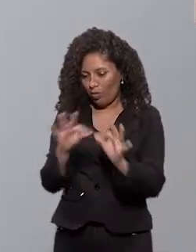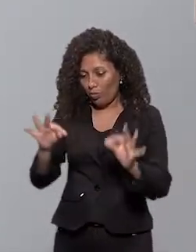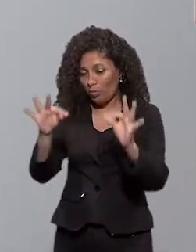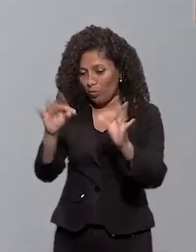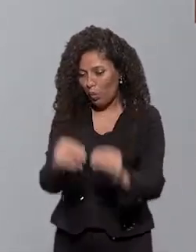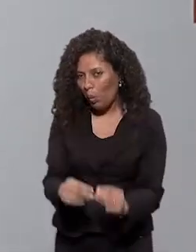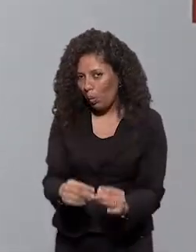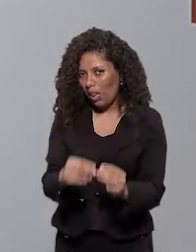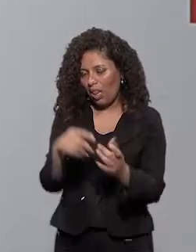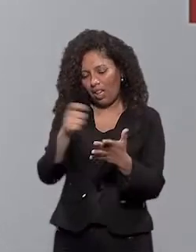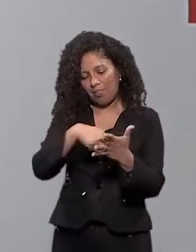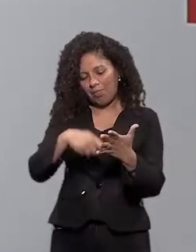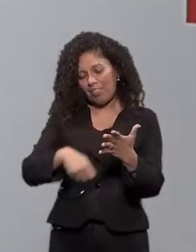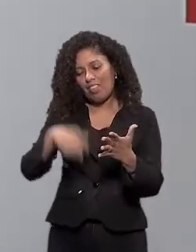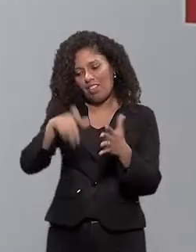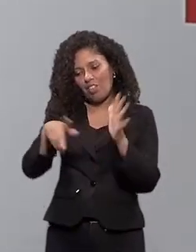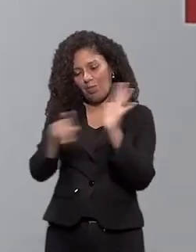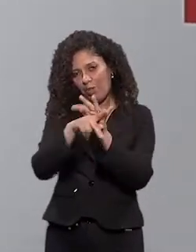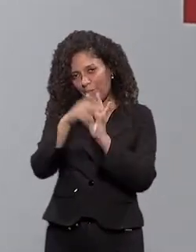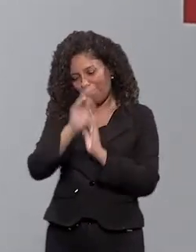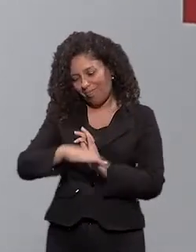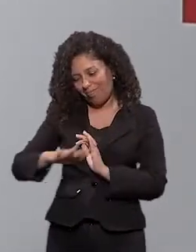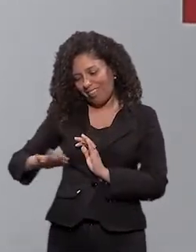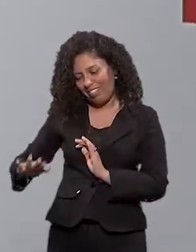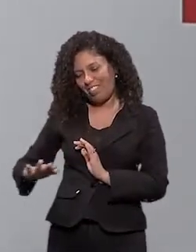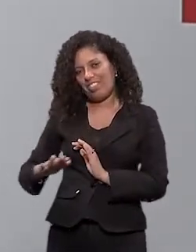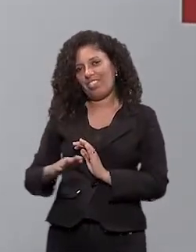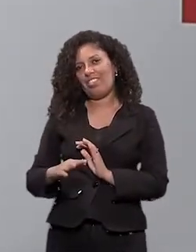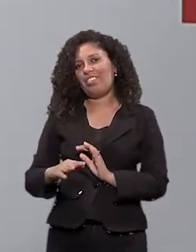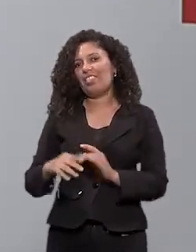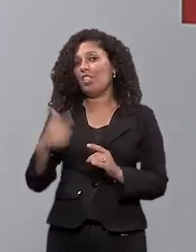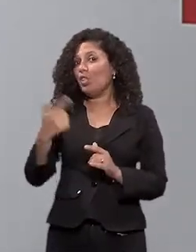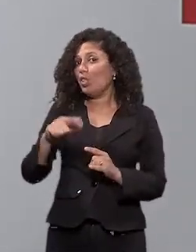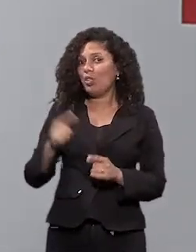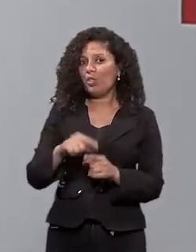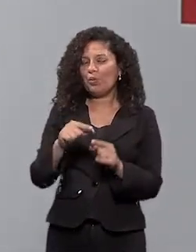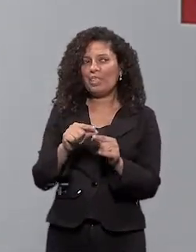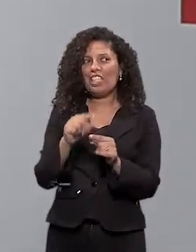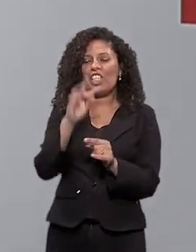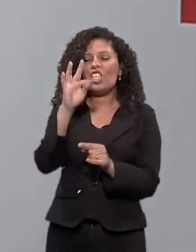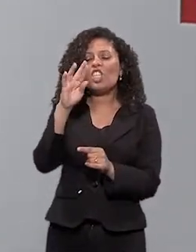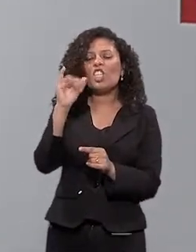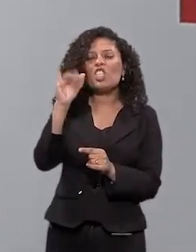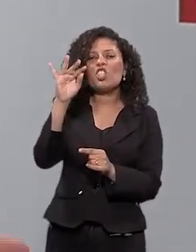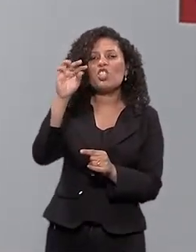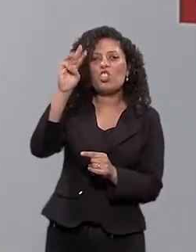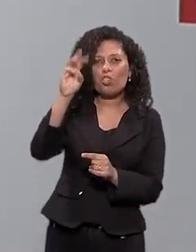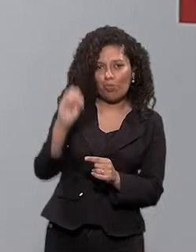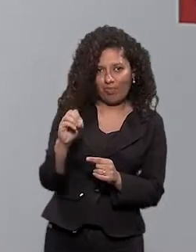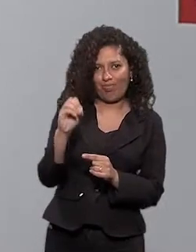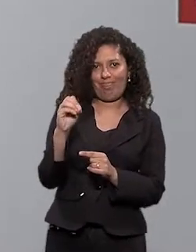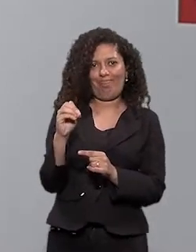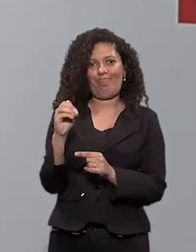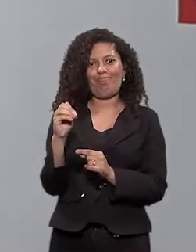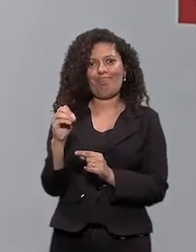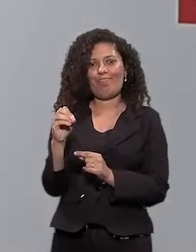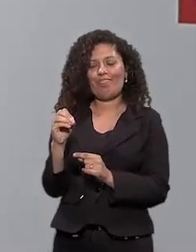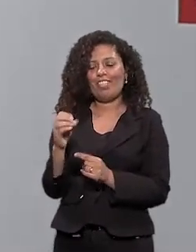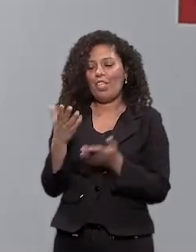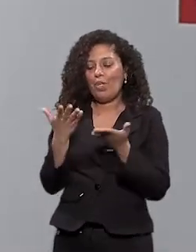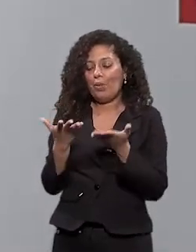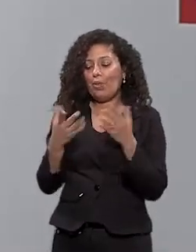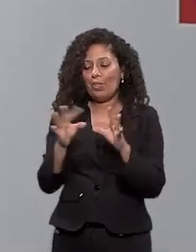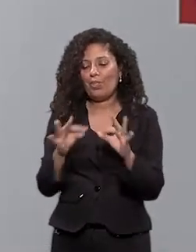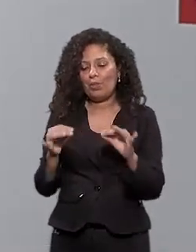letra da música são frases das crianças. Se perceber, a música não tem rima, mas justamente porque eu quis deixar as